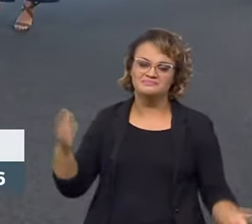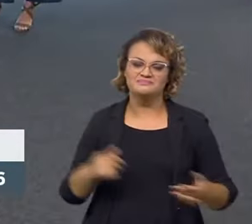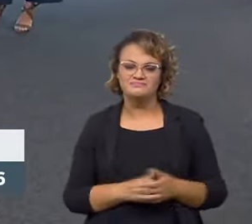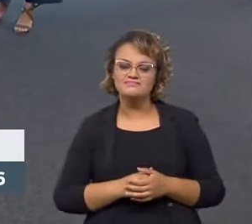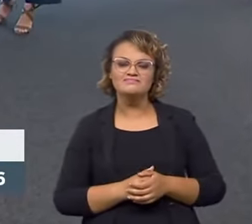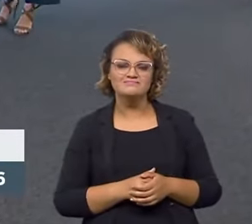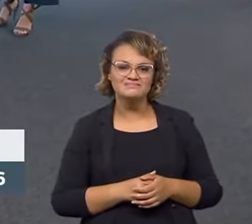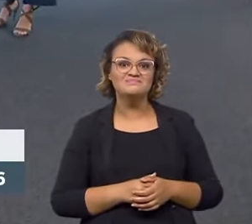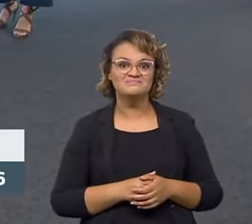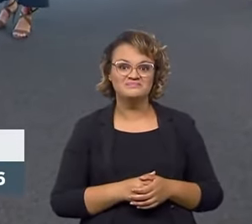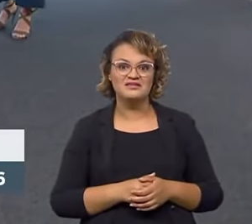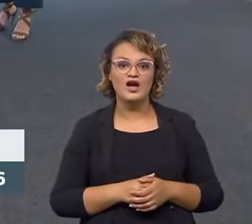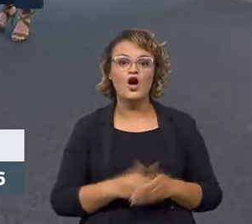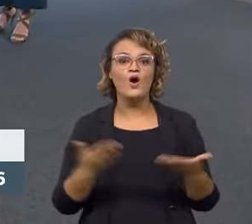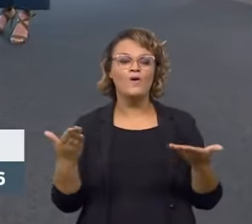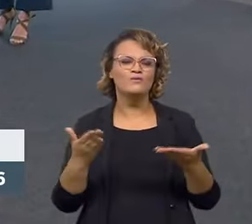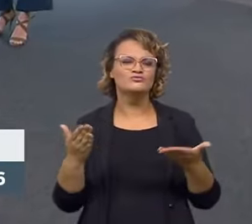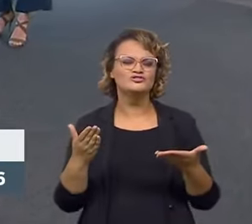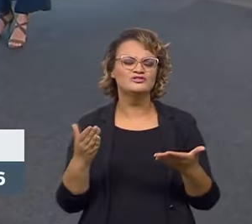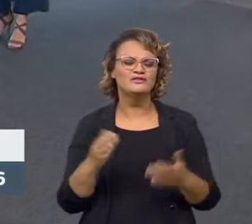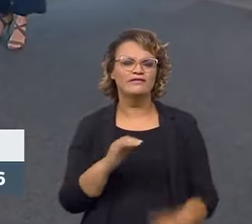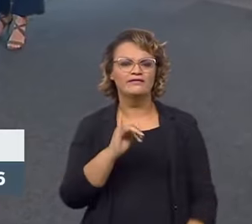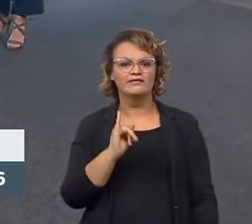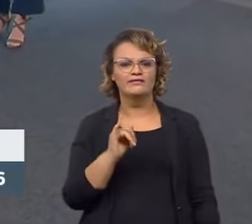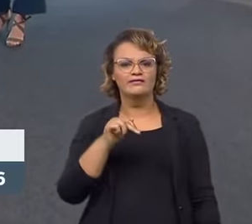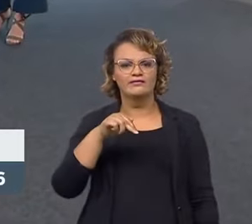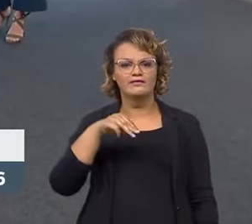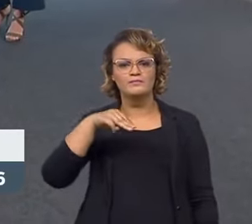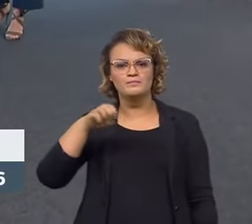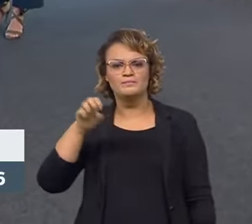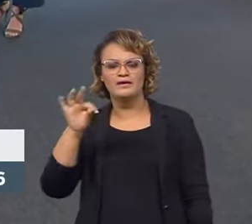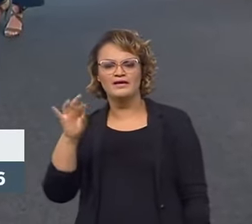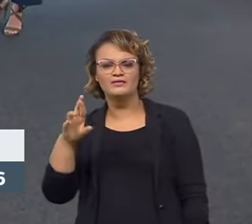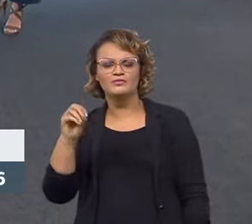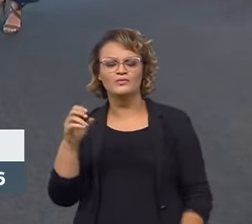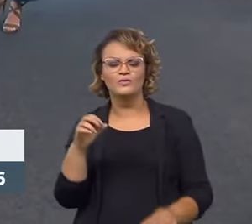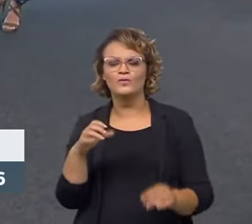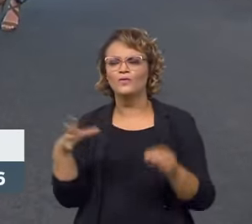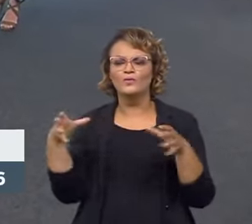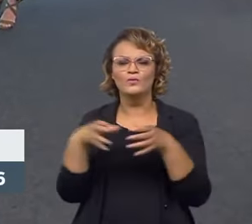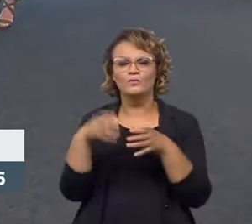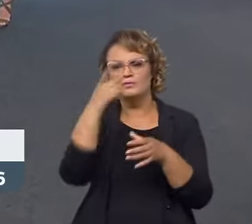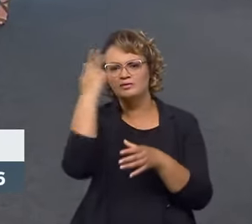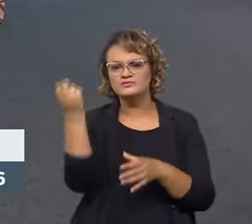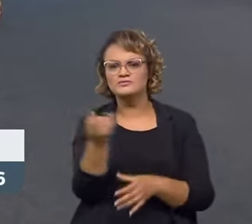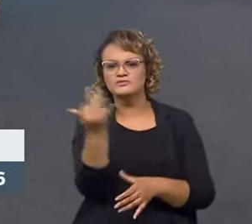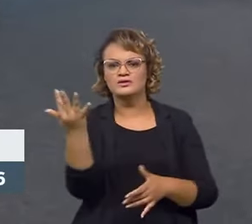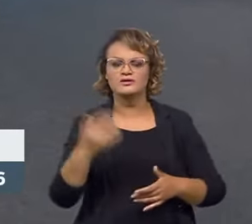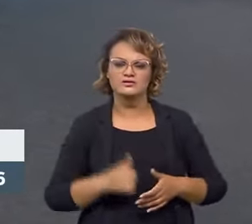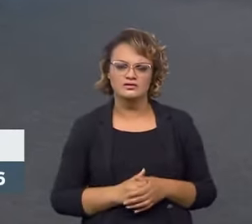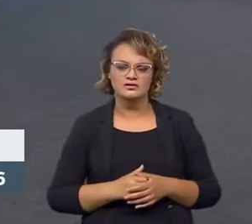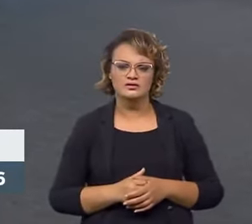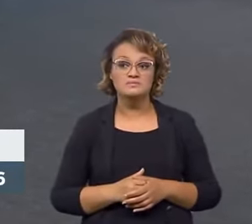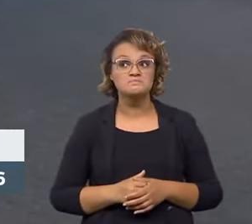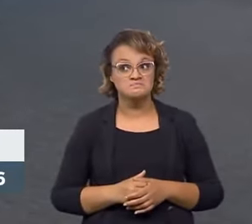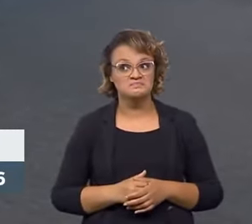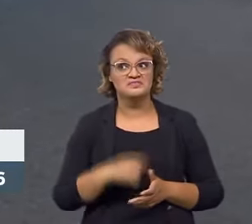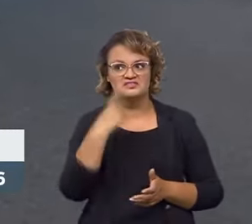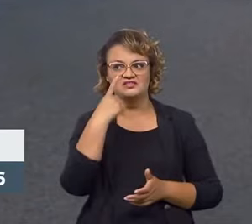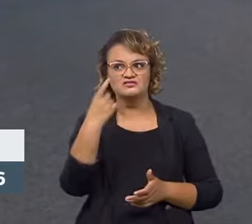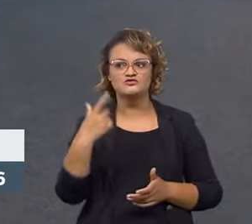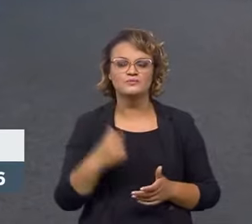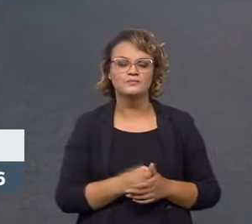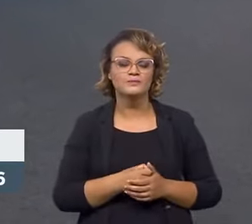Hoje, qual é tamanho do Inmetro? Porque, para fazer tudo isso, eu imagino que tem um exército de pessoas. É uma pergunta interessante,